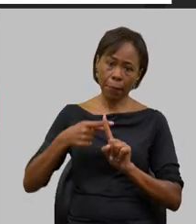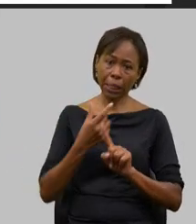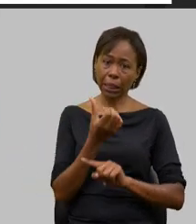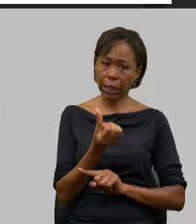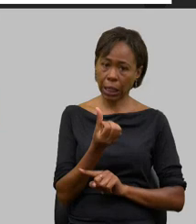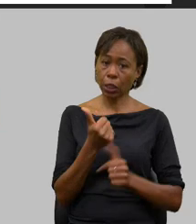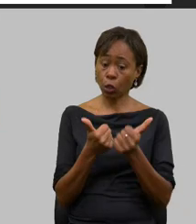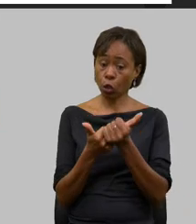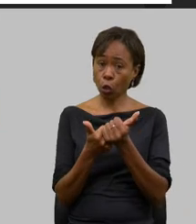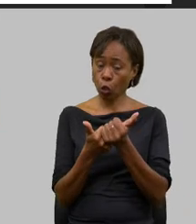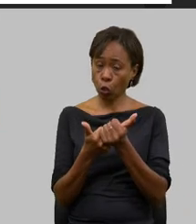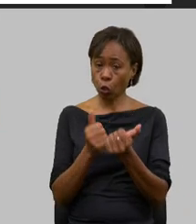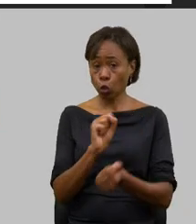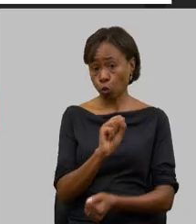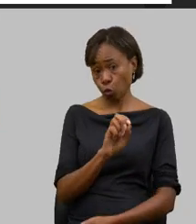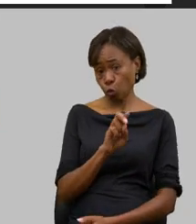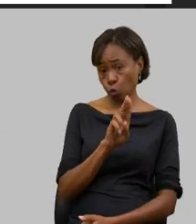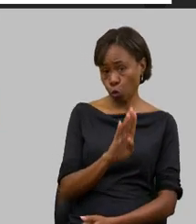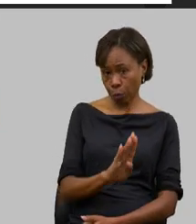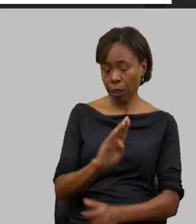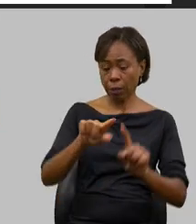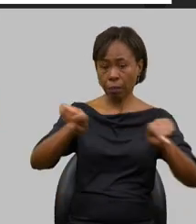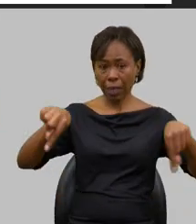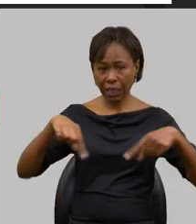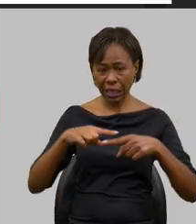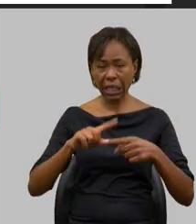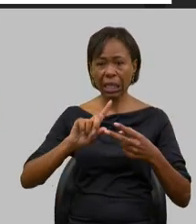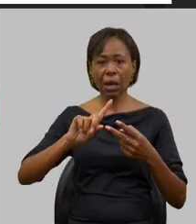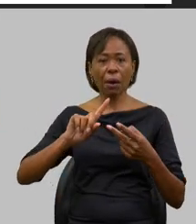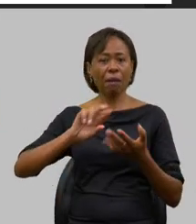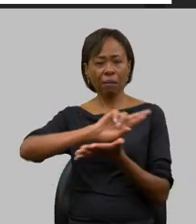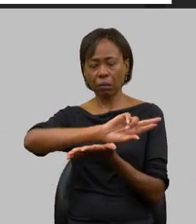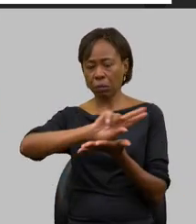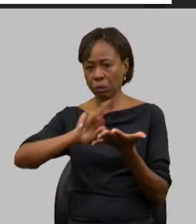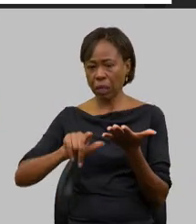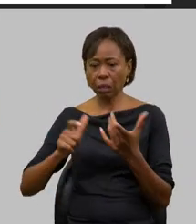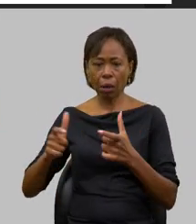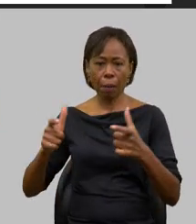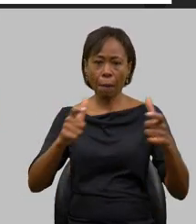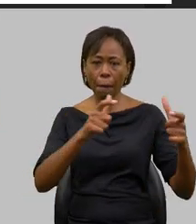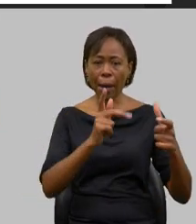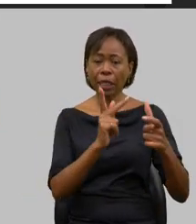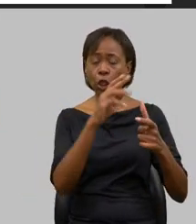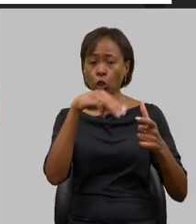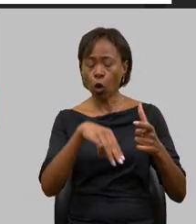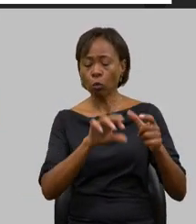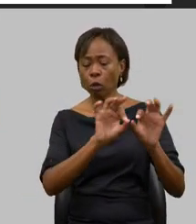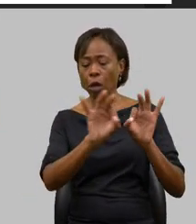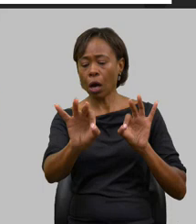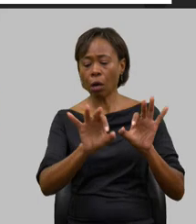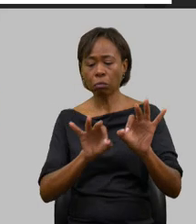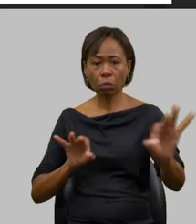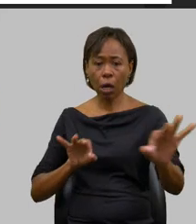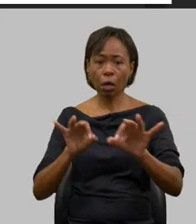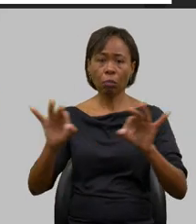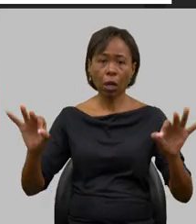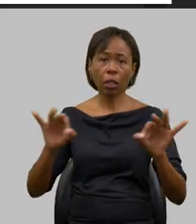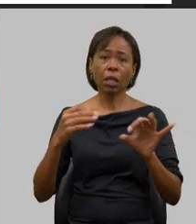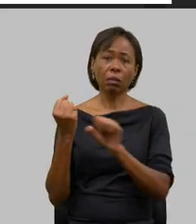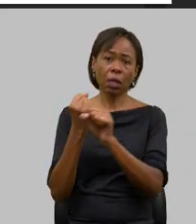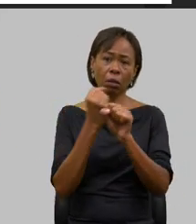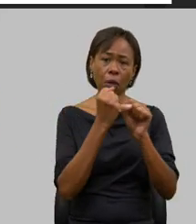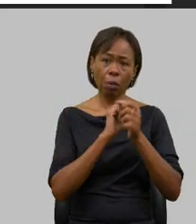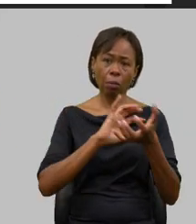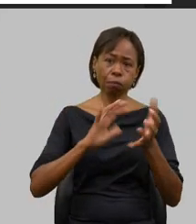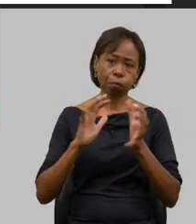agora 759 barraginhas 28 quilômetros de terraço 6 quilômetros de adequação ambiental e mais 69 nascentes